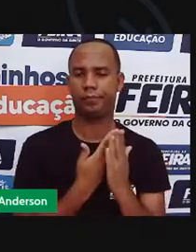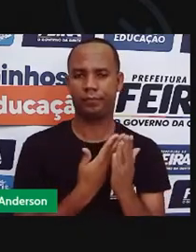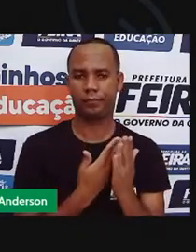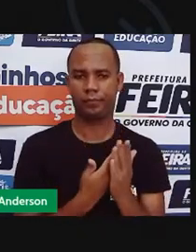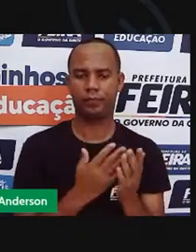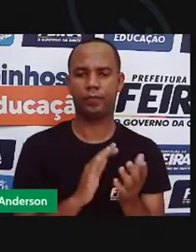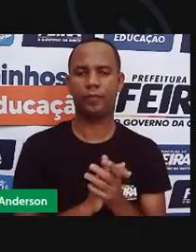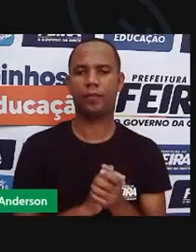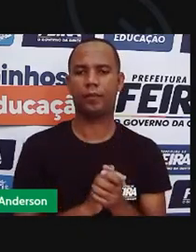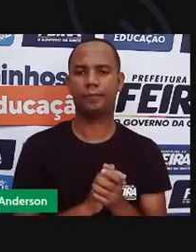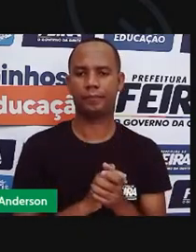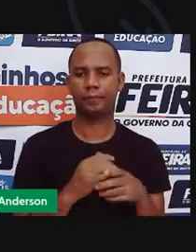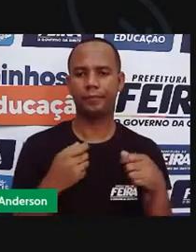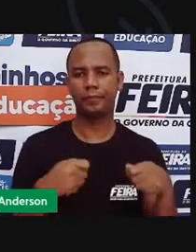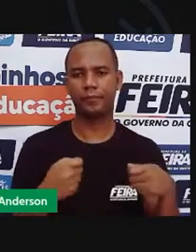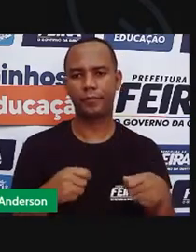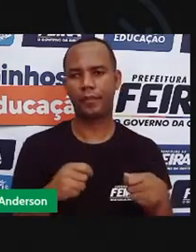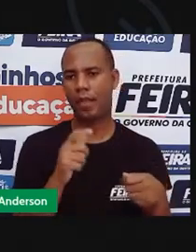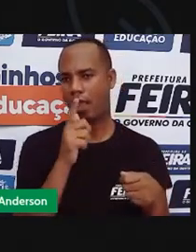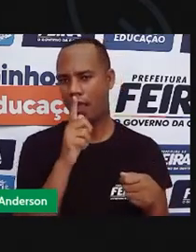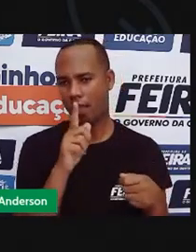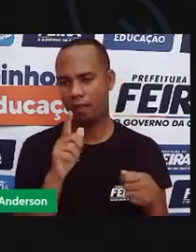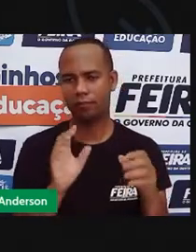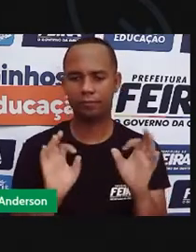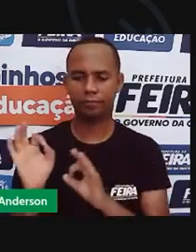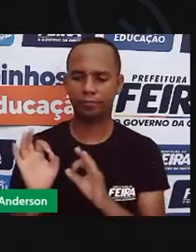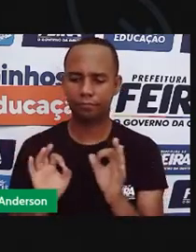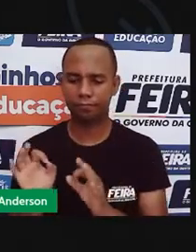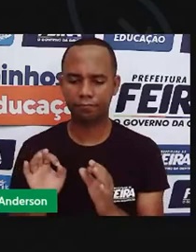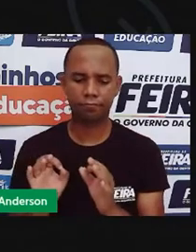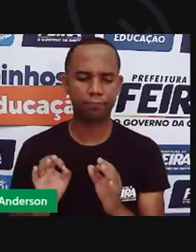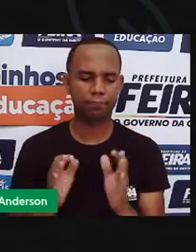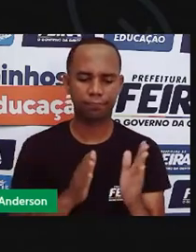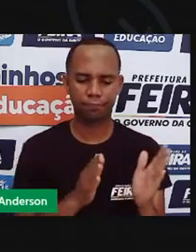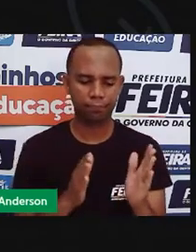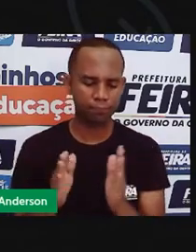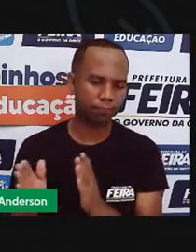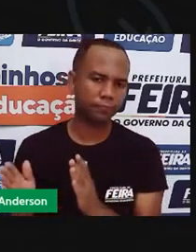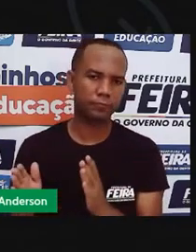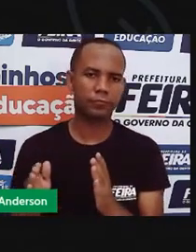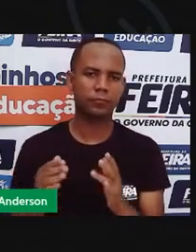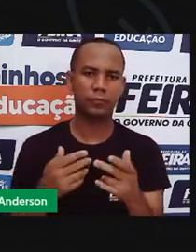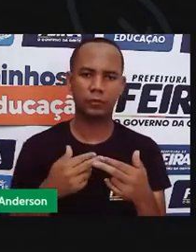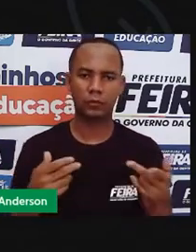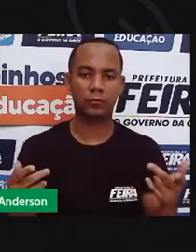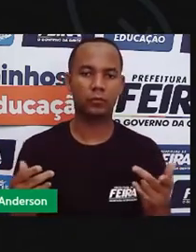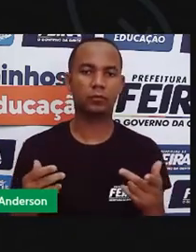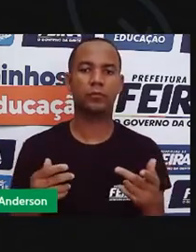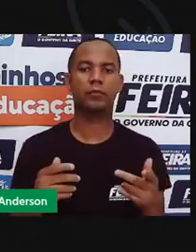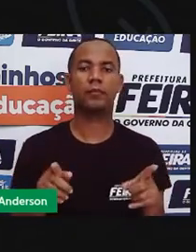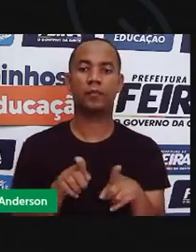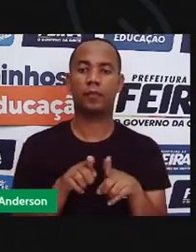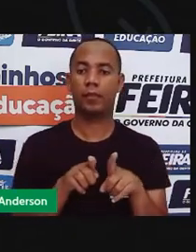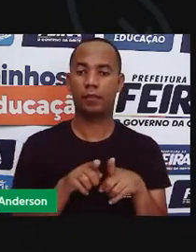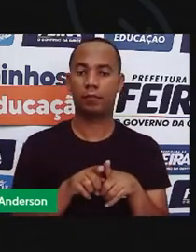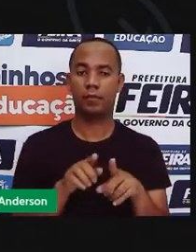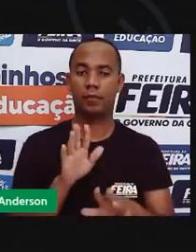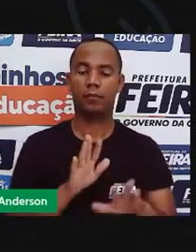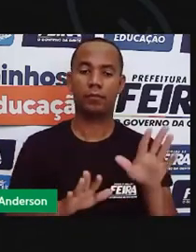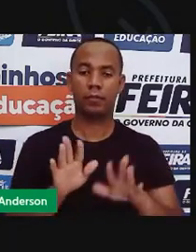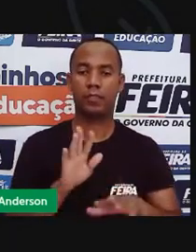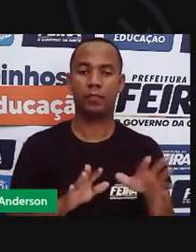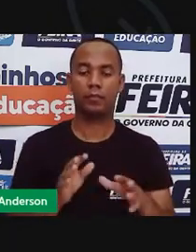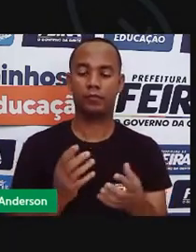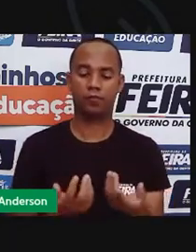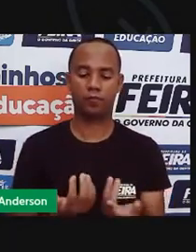se não tem engraçado, certo? Período de fogo, de fogueira, porque as pessoas continuam fazendo,